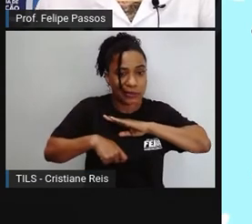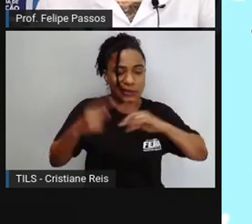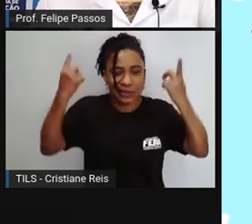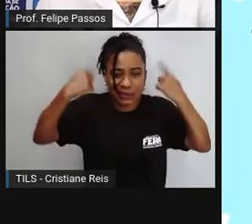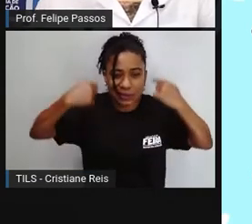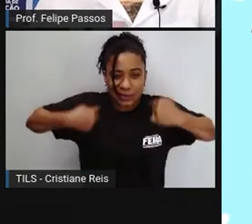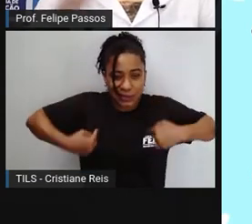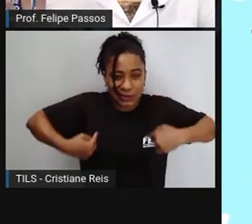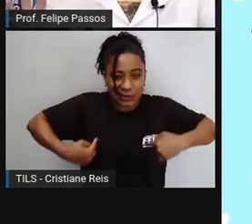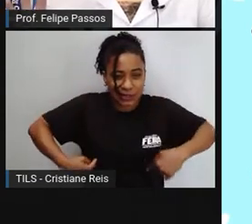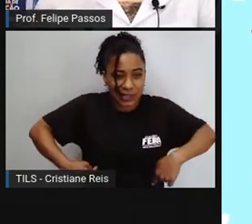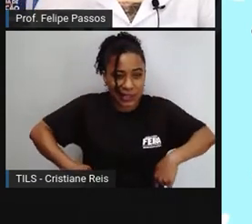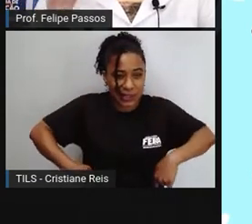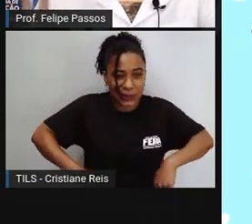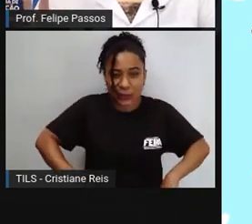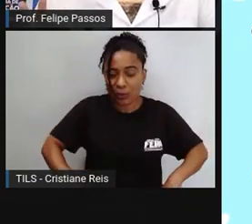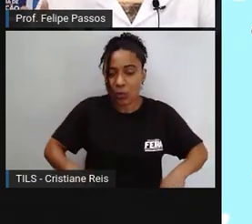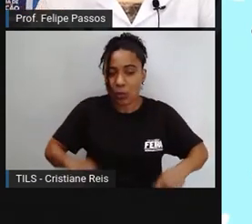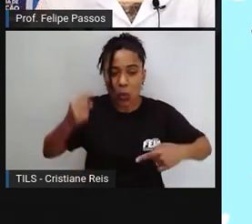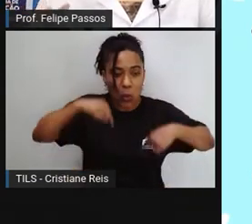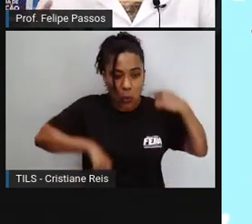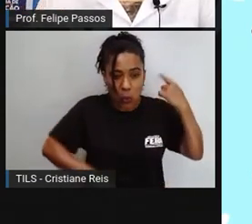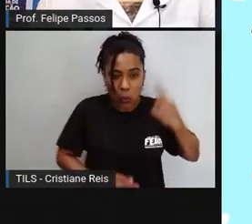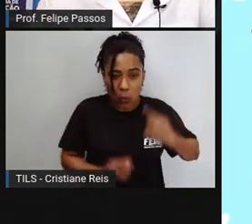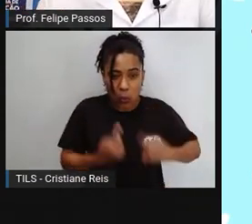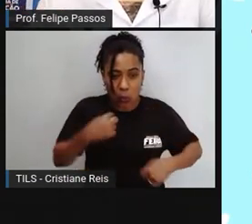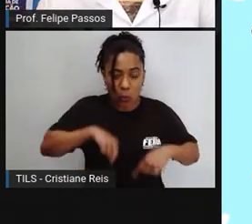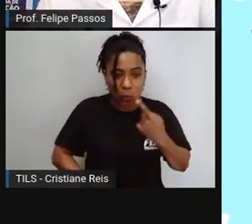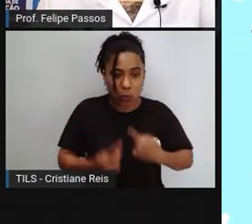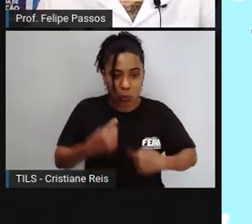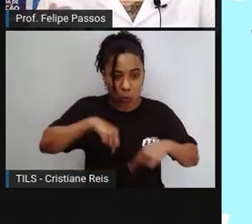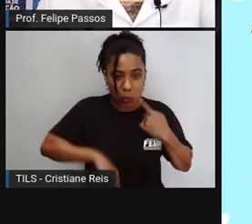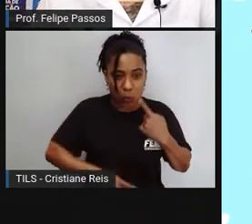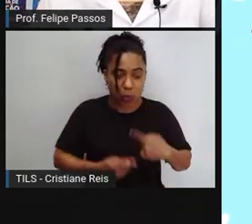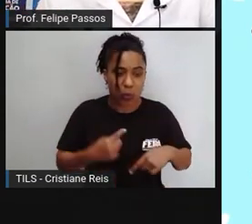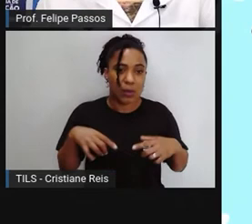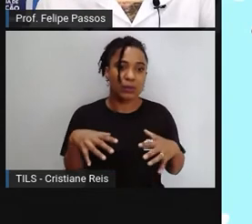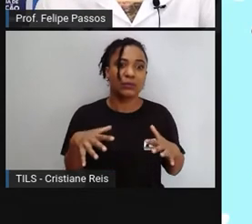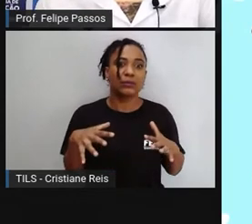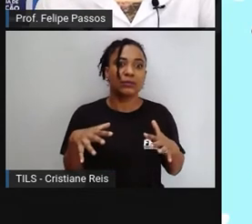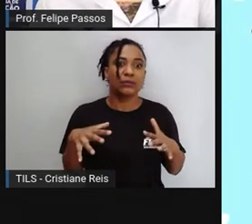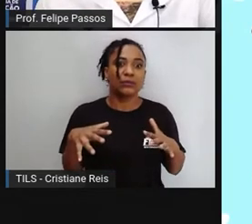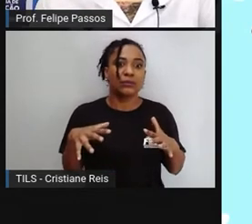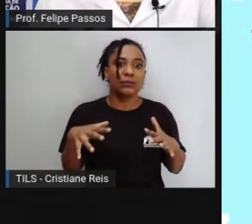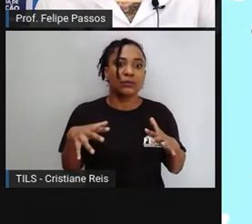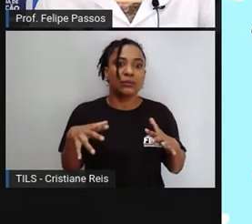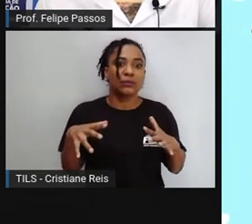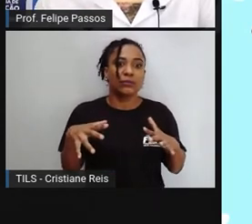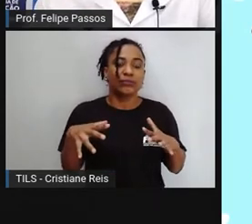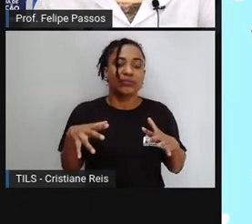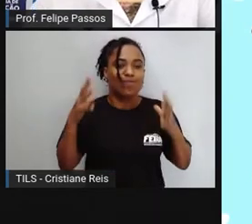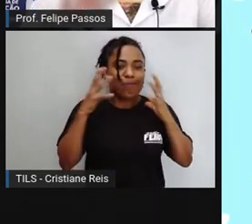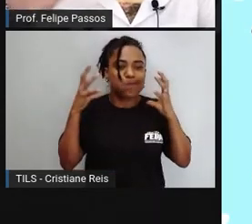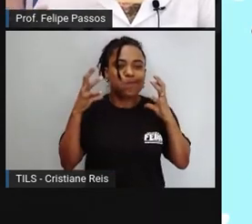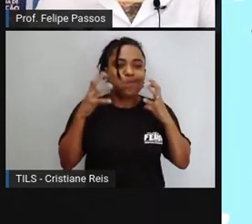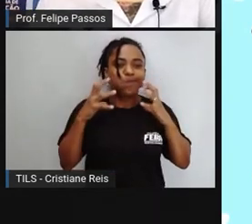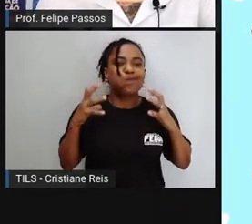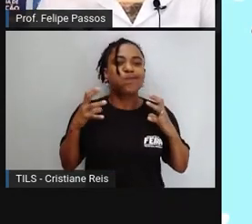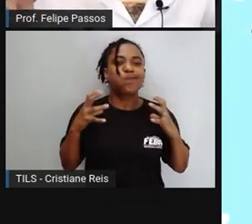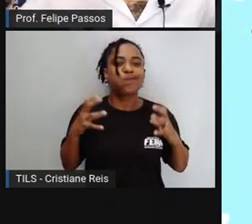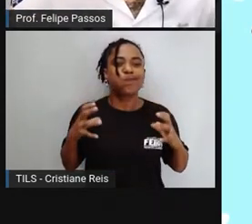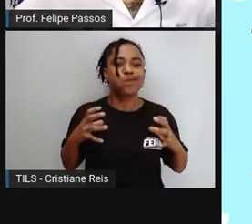sistemas todos, eles entram em choque e começam a parar. Então, é um chamado choque anafilático, É uma mega